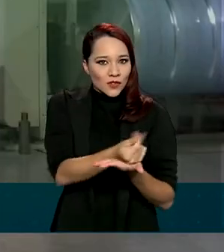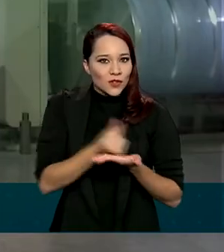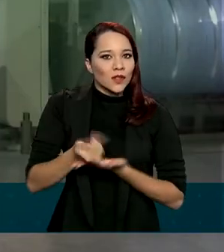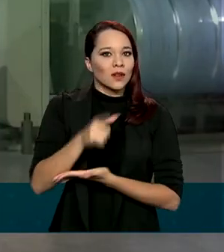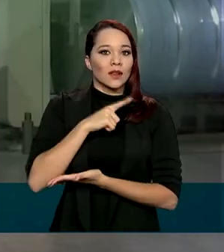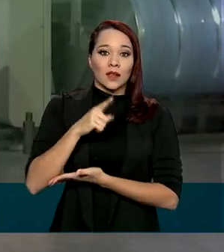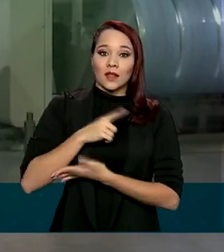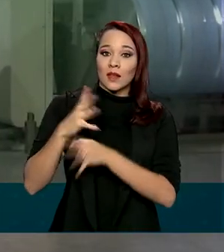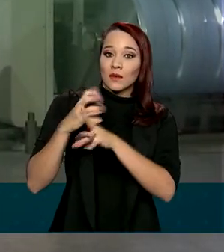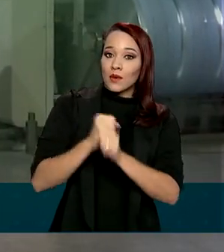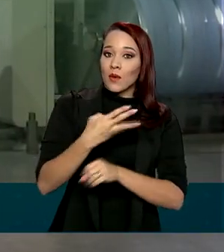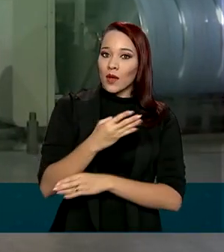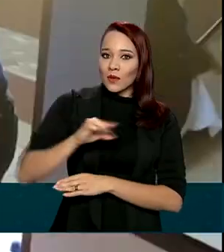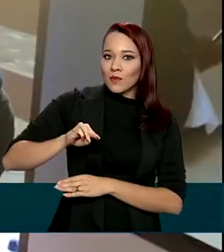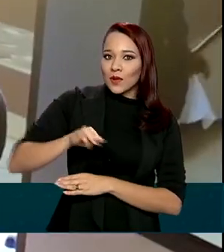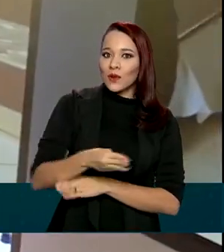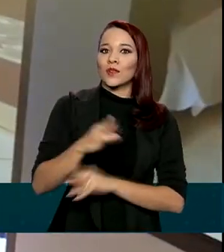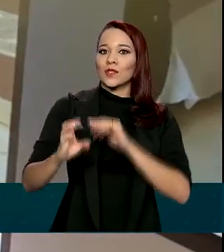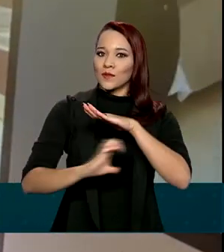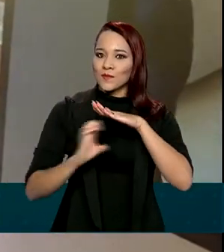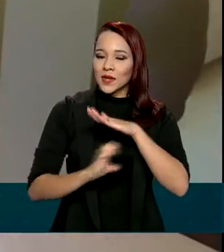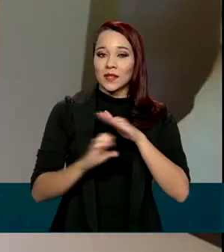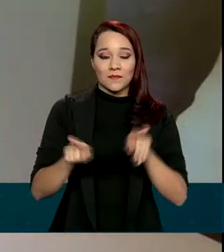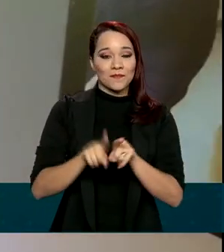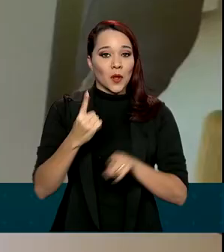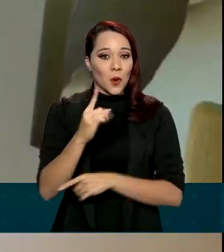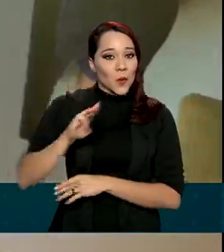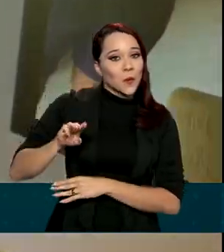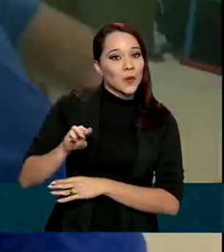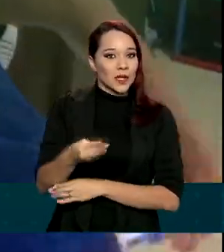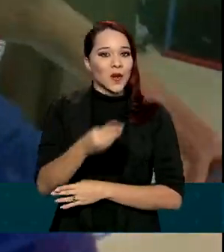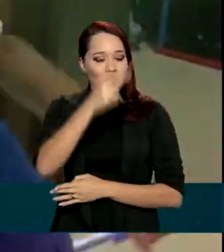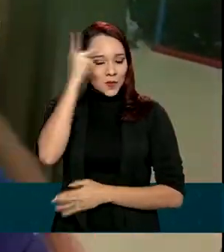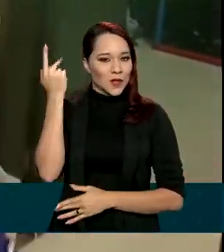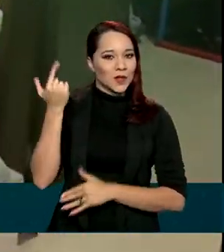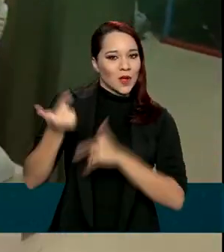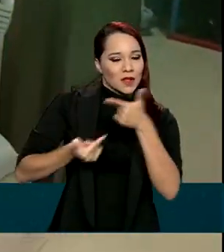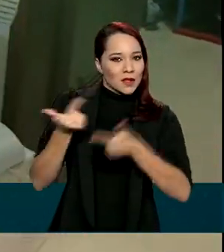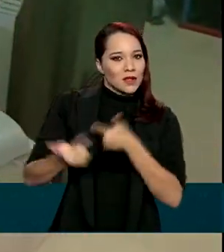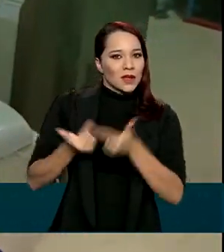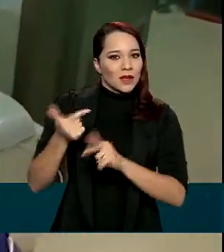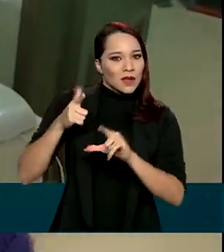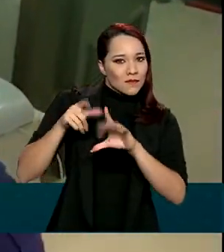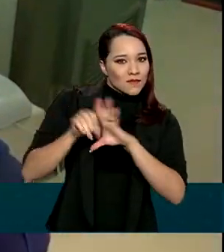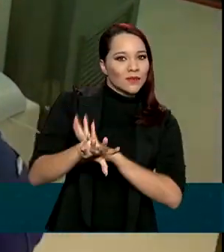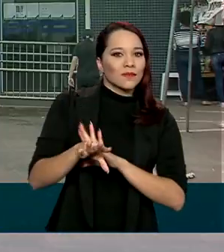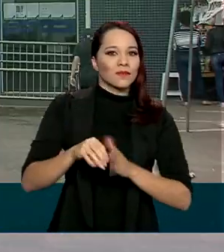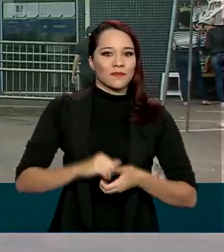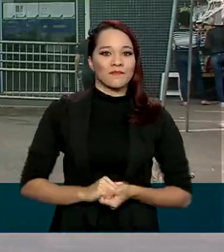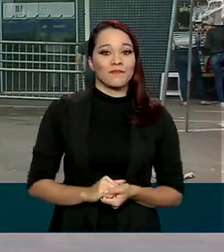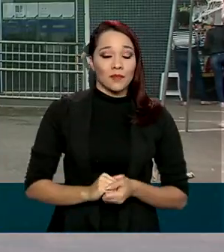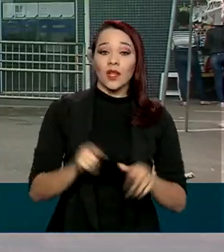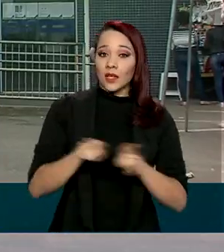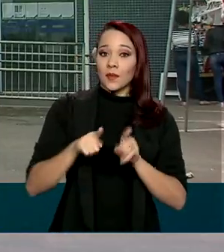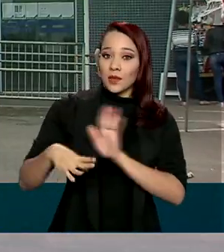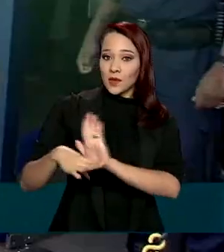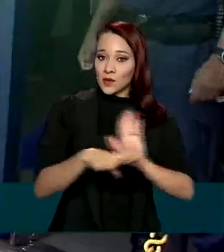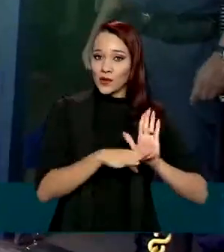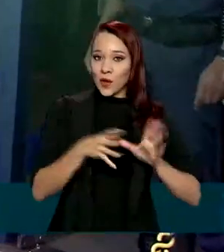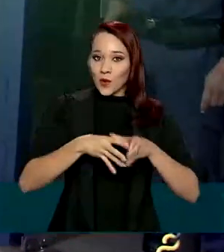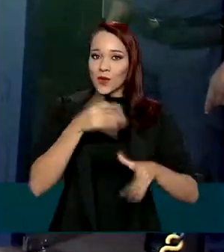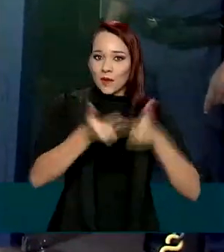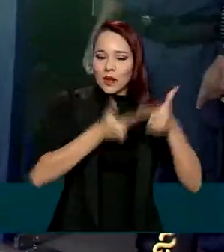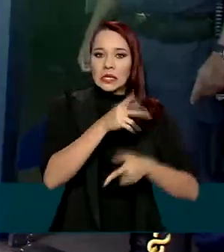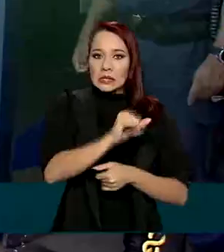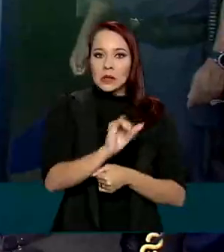da contribuição de 4 milhões de empresas e de 1 milhão de empregadores domésticos que recolheram a contribuição. Além de ajudar o trabalhador